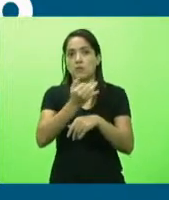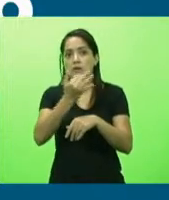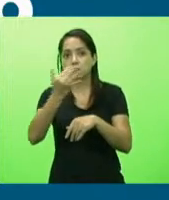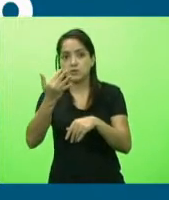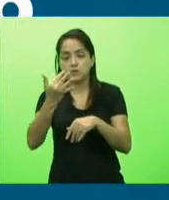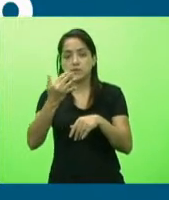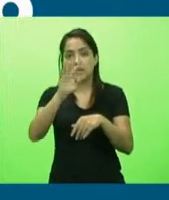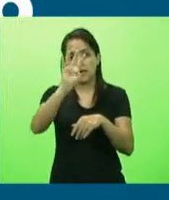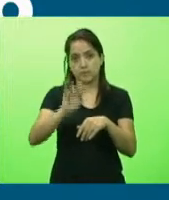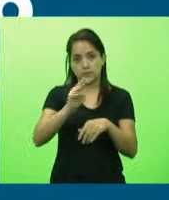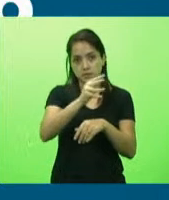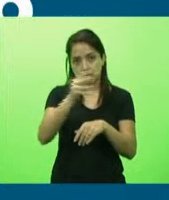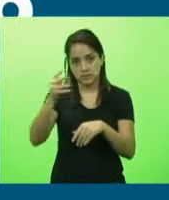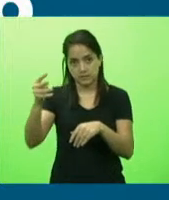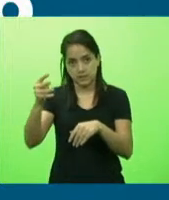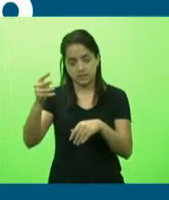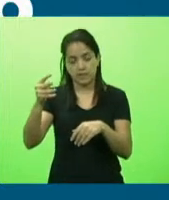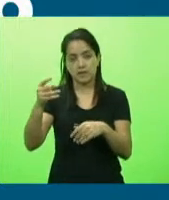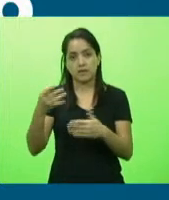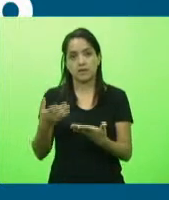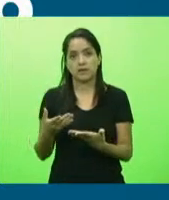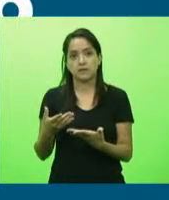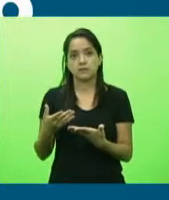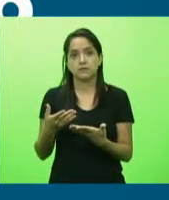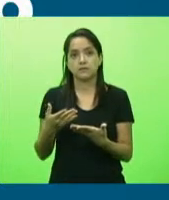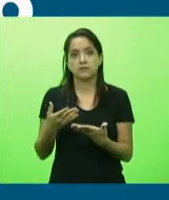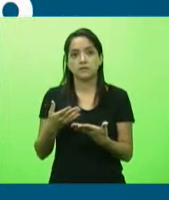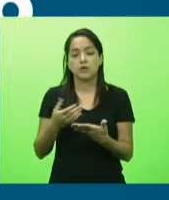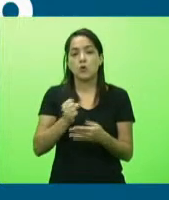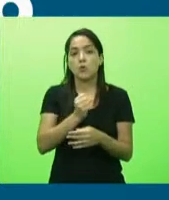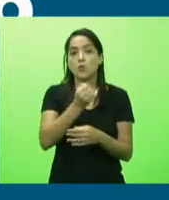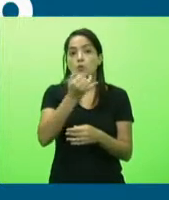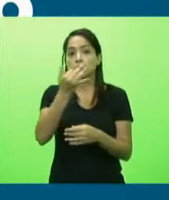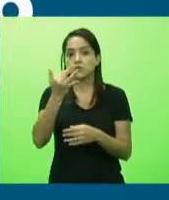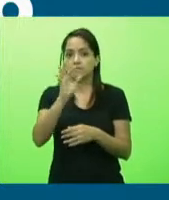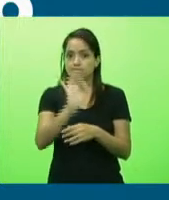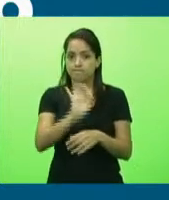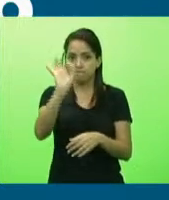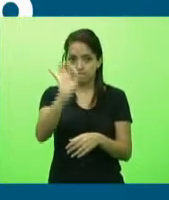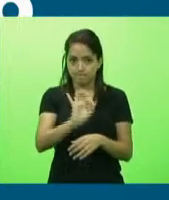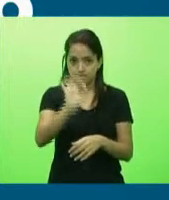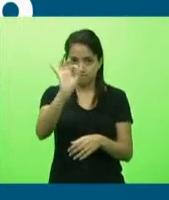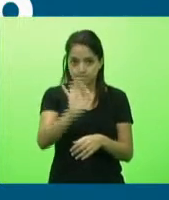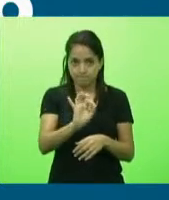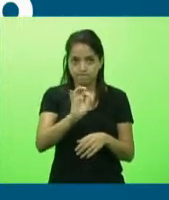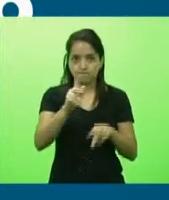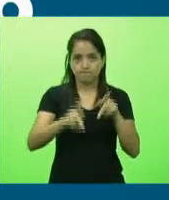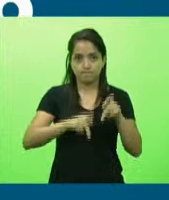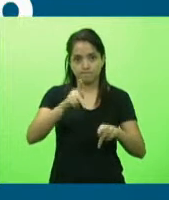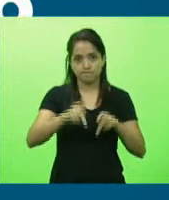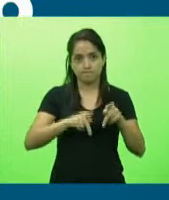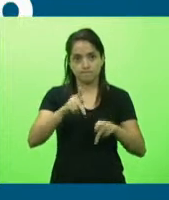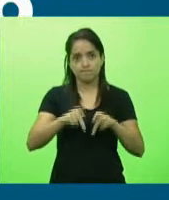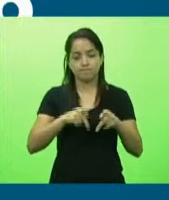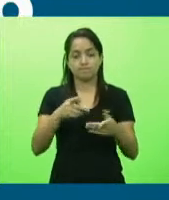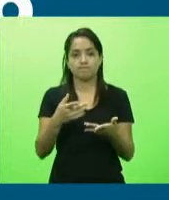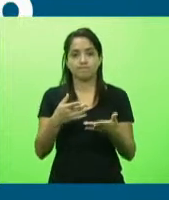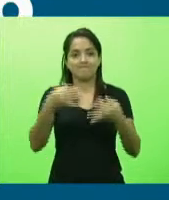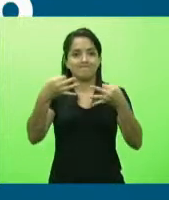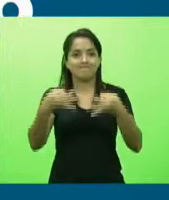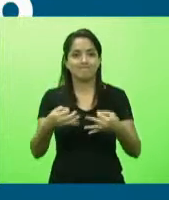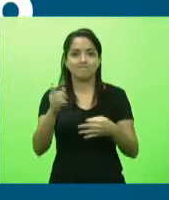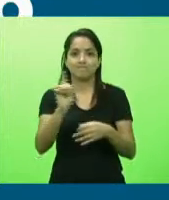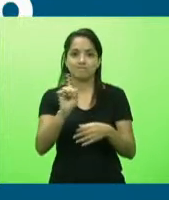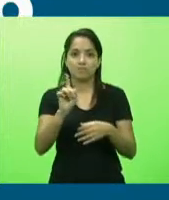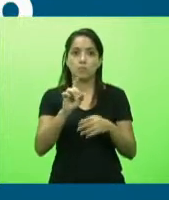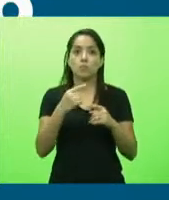tabelas têm trazido na verdade o quantitativo percentual por população total o que não é justo porque cada